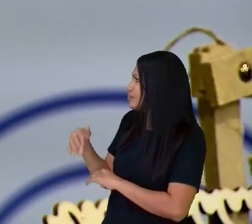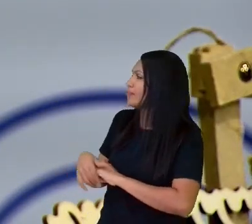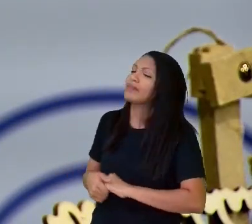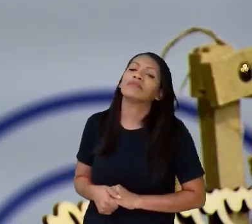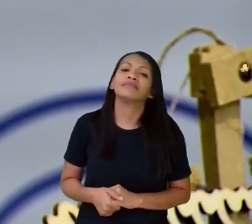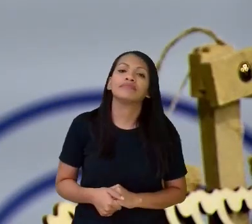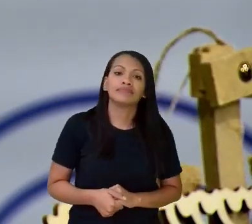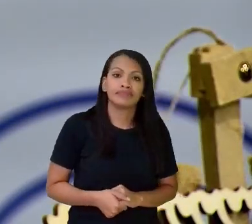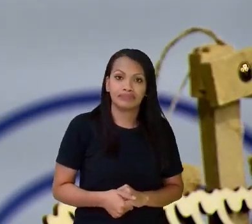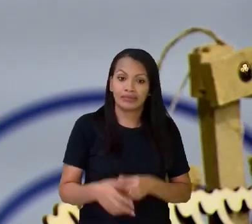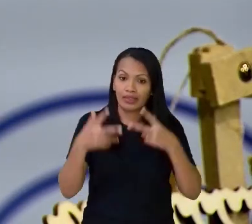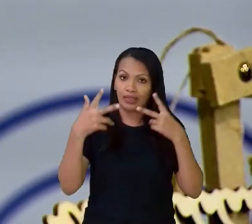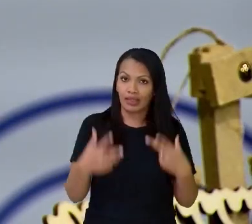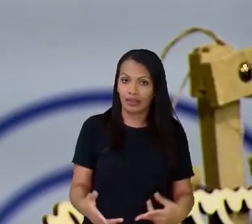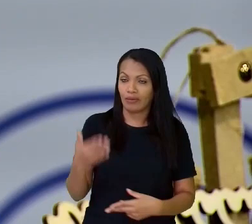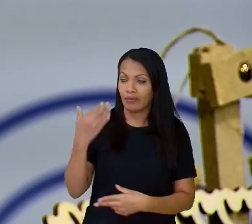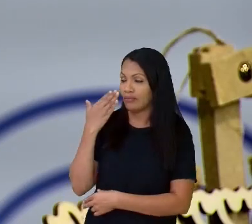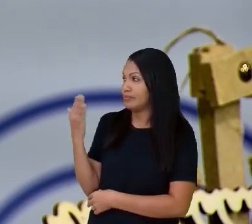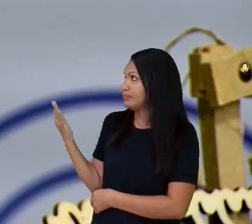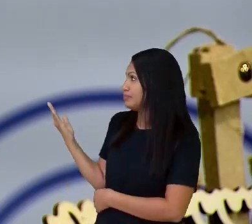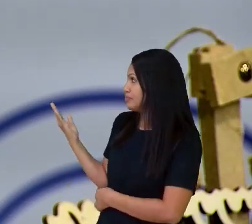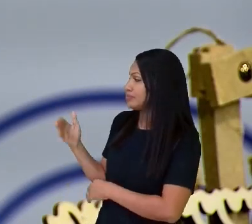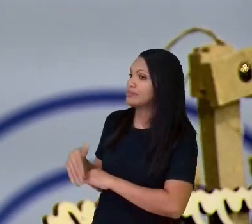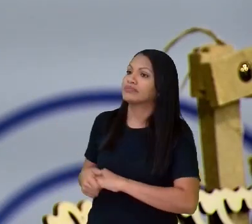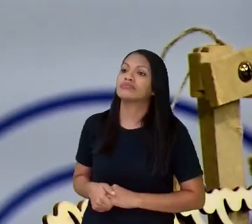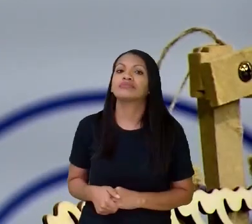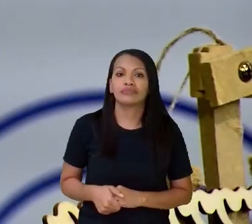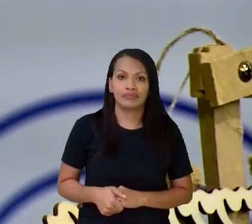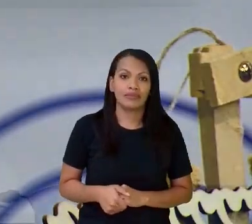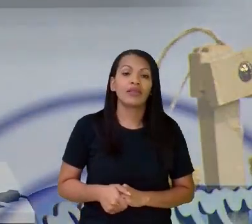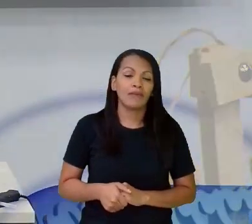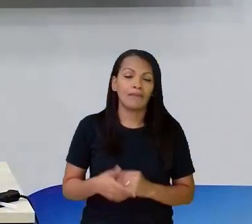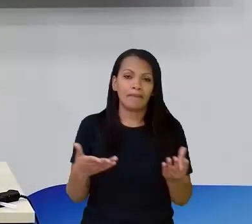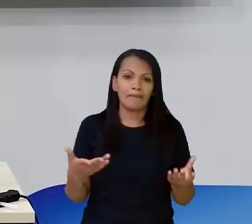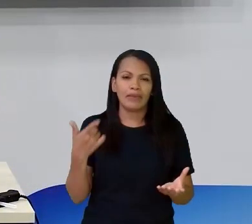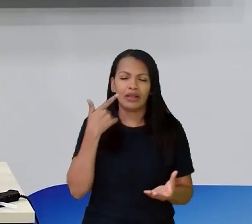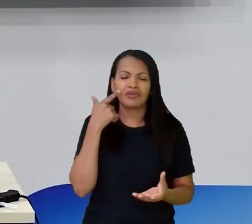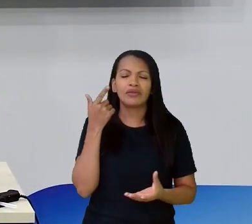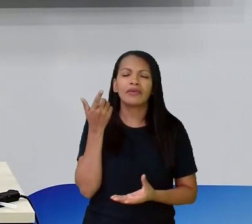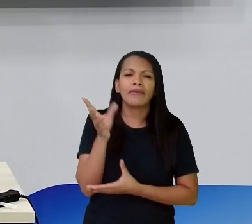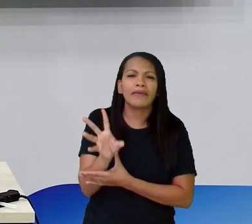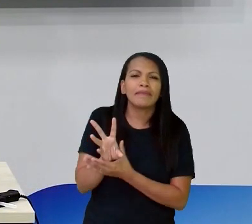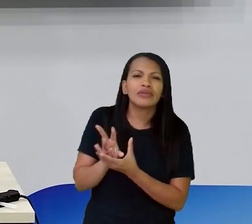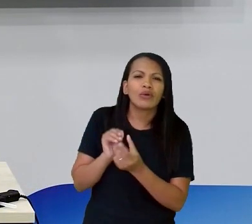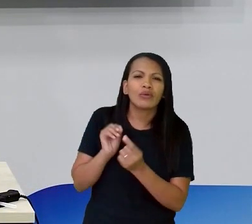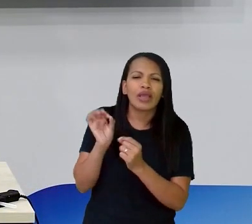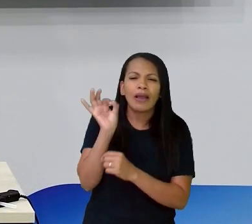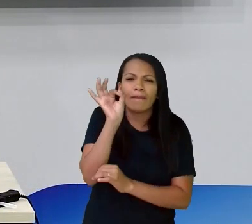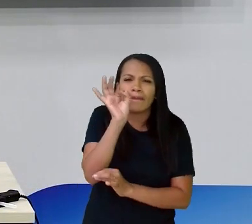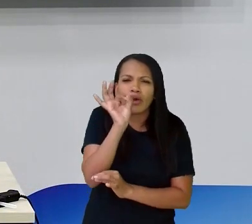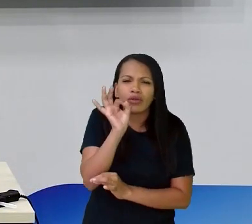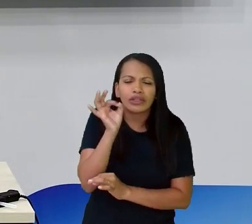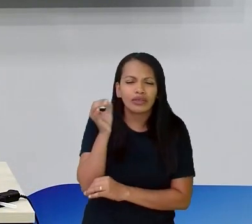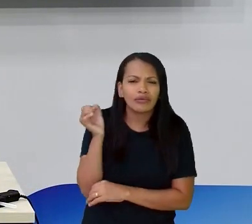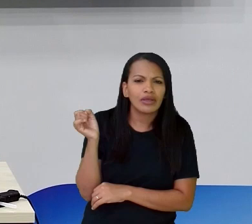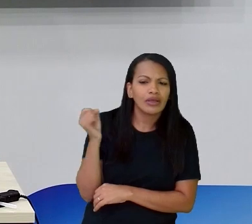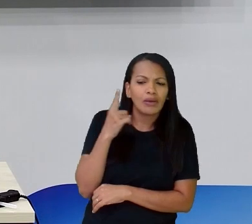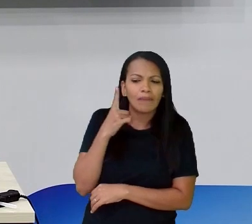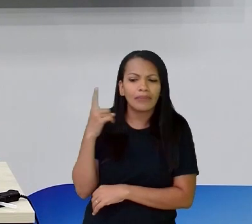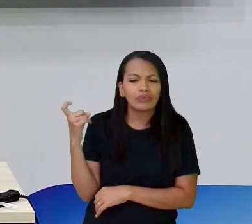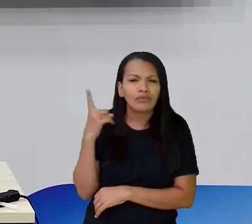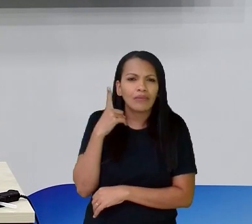pendurada Pra imitar Aquela bolinha Que faz o sino Soar Que a gente escuta O barulho do sino